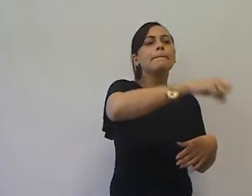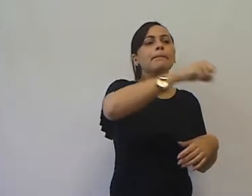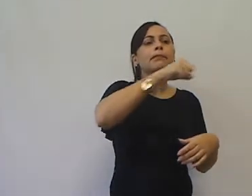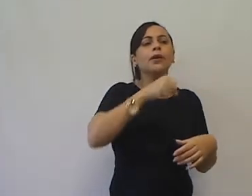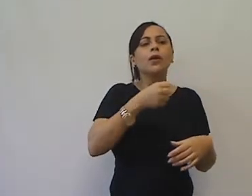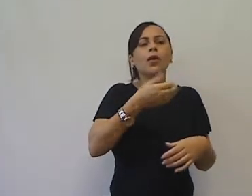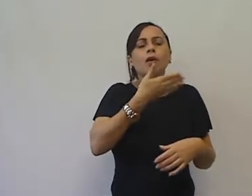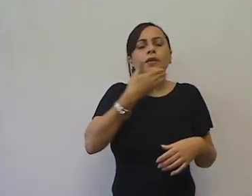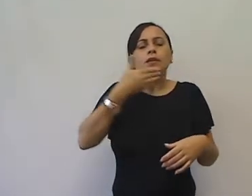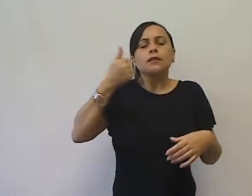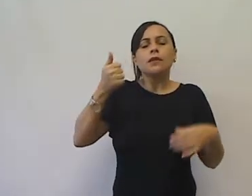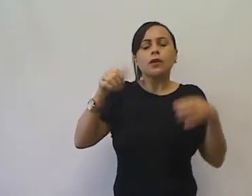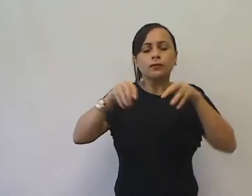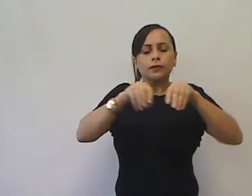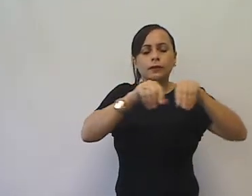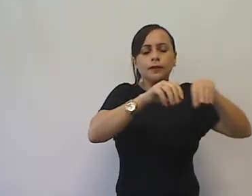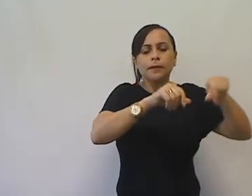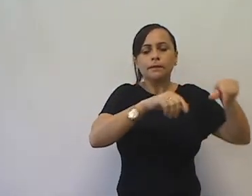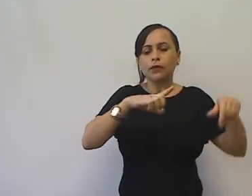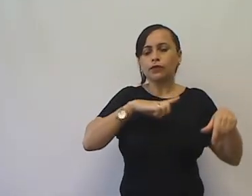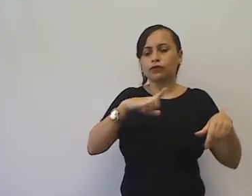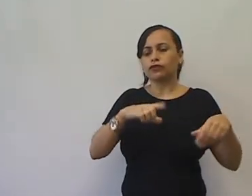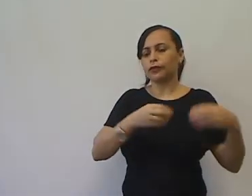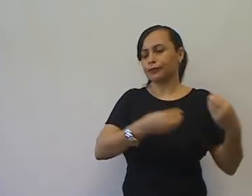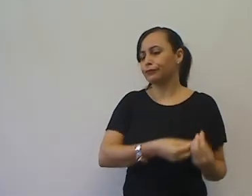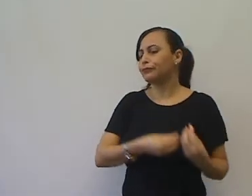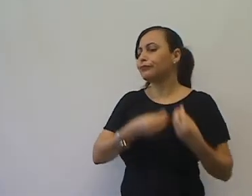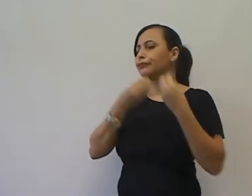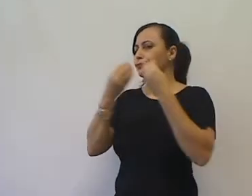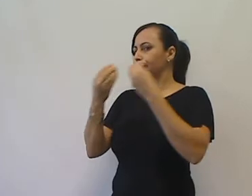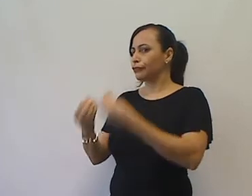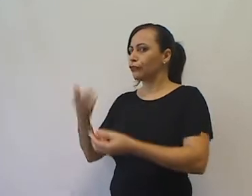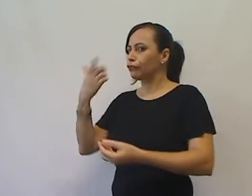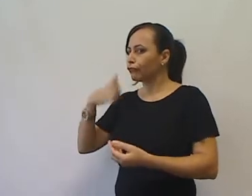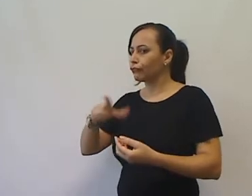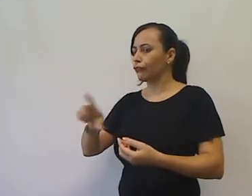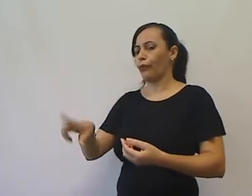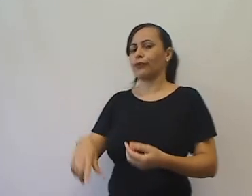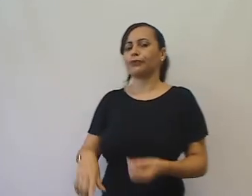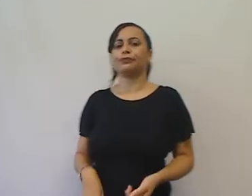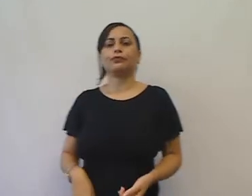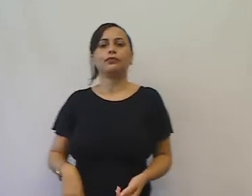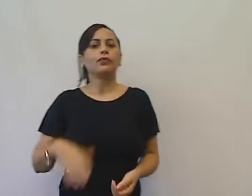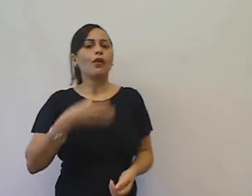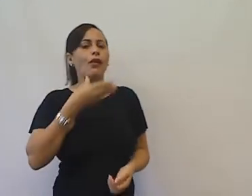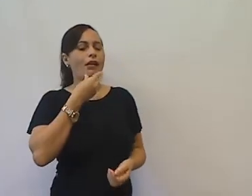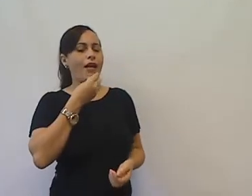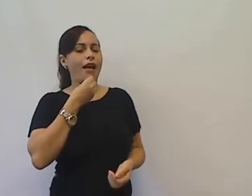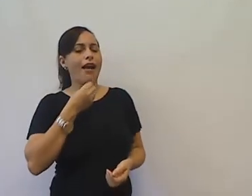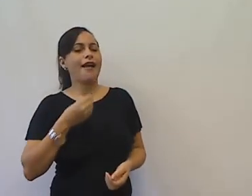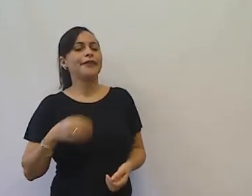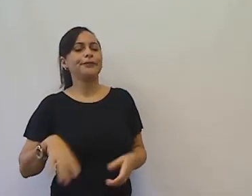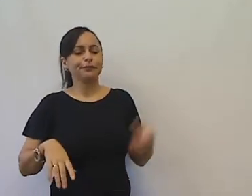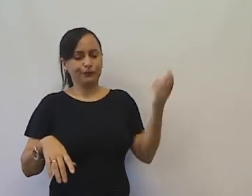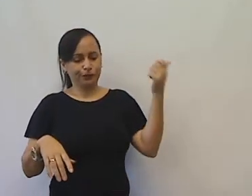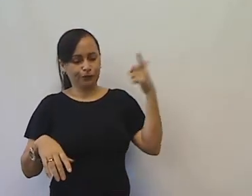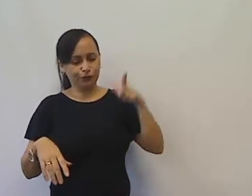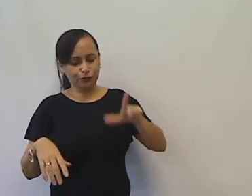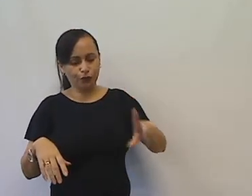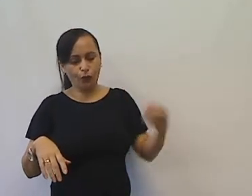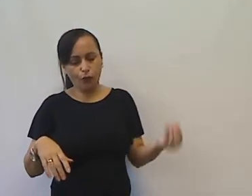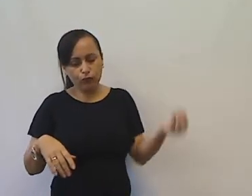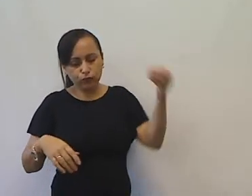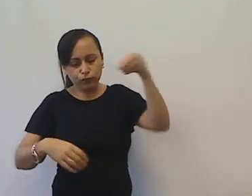melhores temperos que ela tinha e levou novamente para o Pedro. Pedro, novamente, colocou tudo na